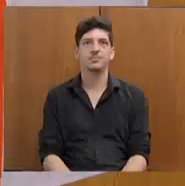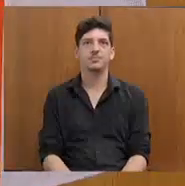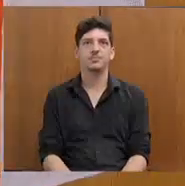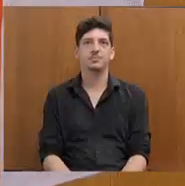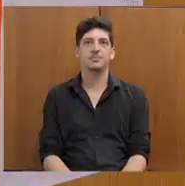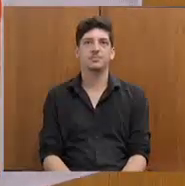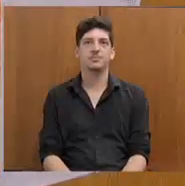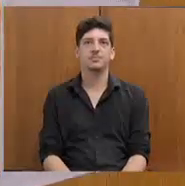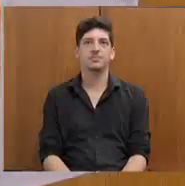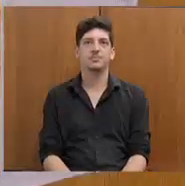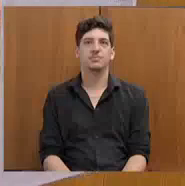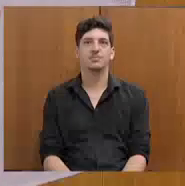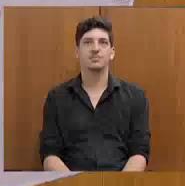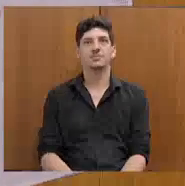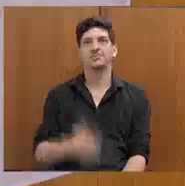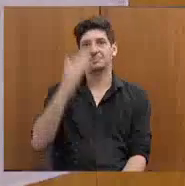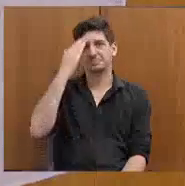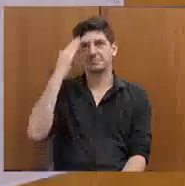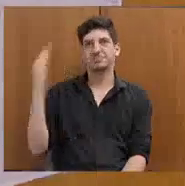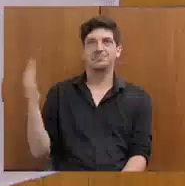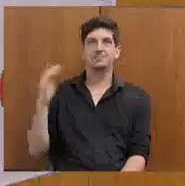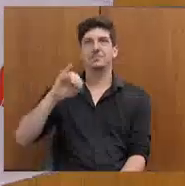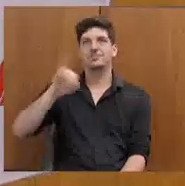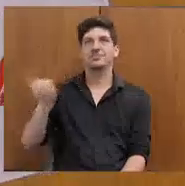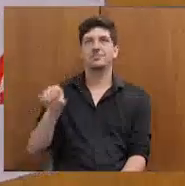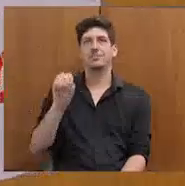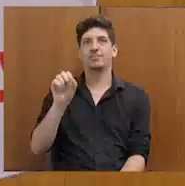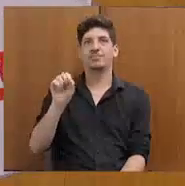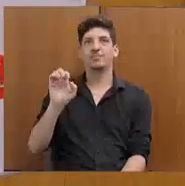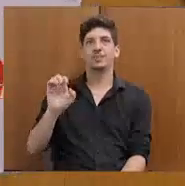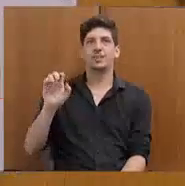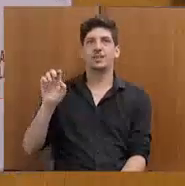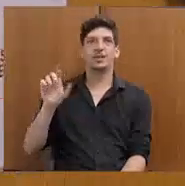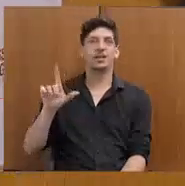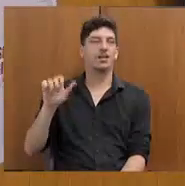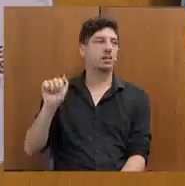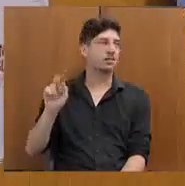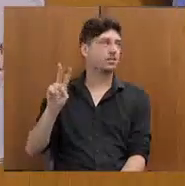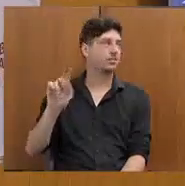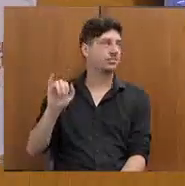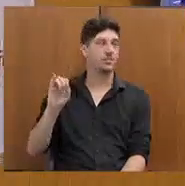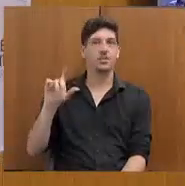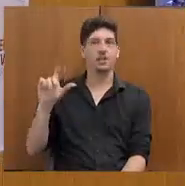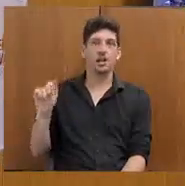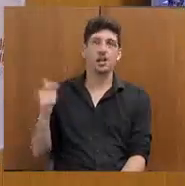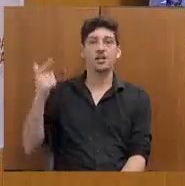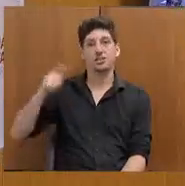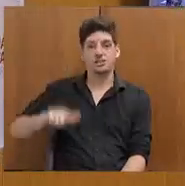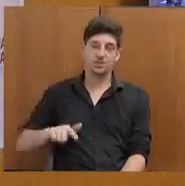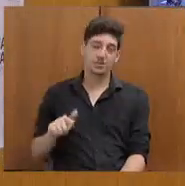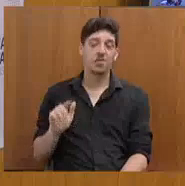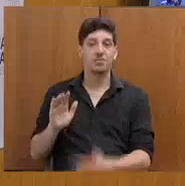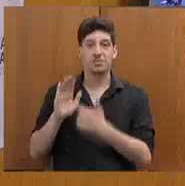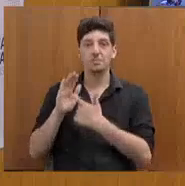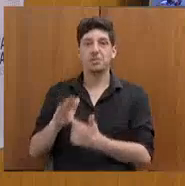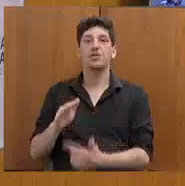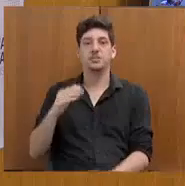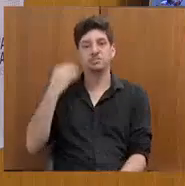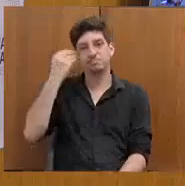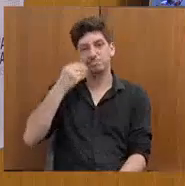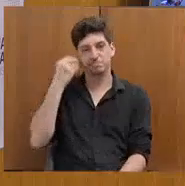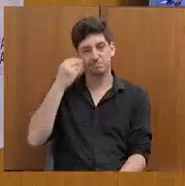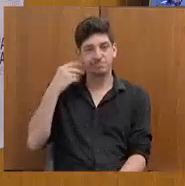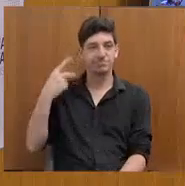Agradecer as palavras do deputado Zé Laviola, uma pessoa muito sábia, mostra mais uma vez aí a sua sabedoria, viu?